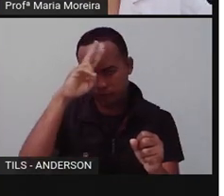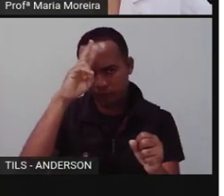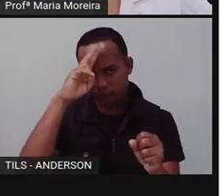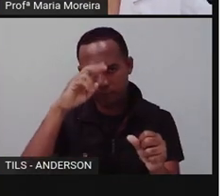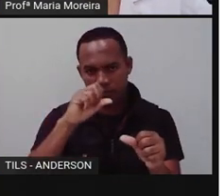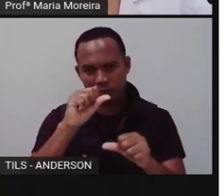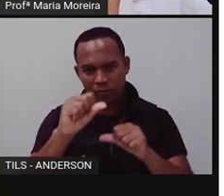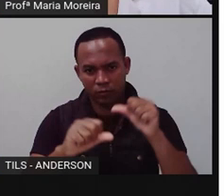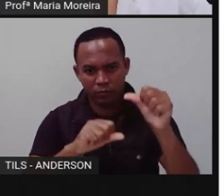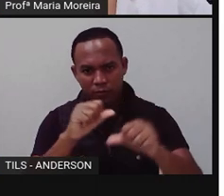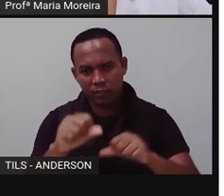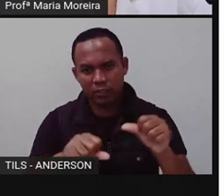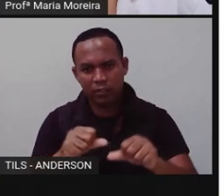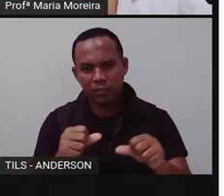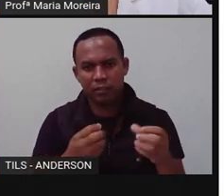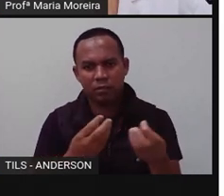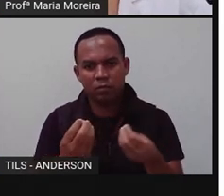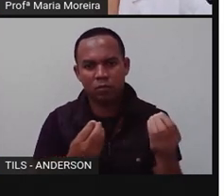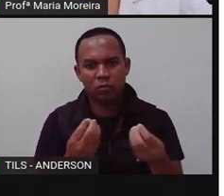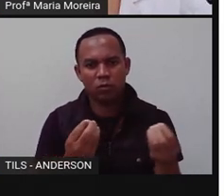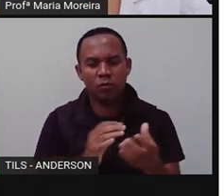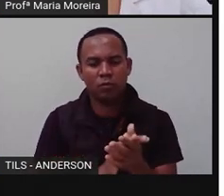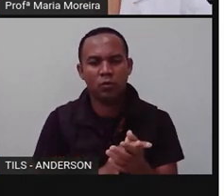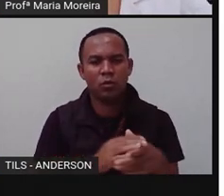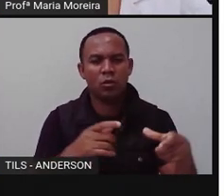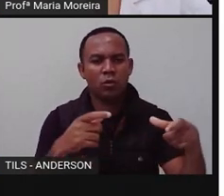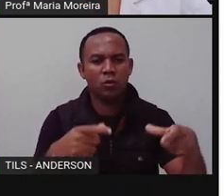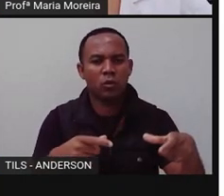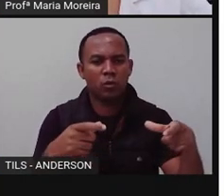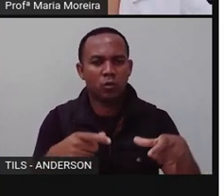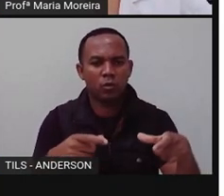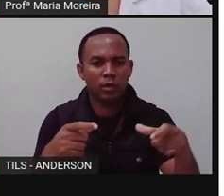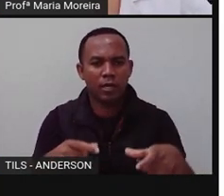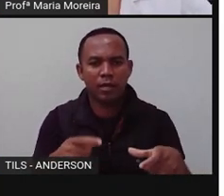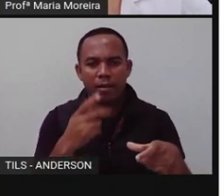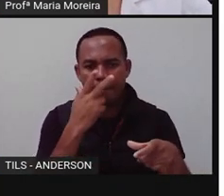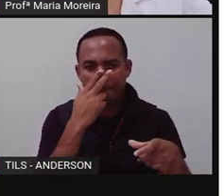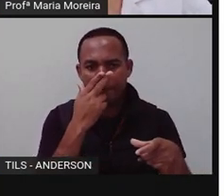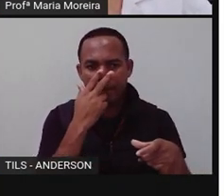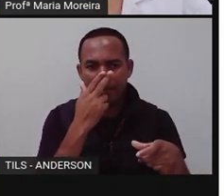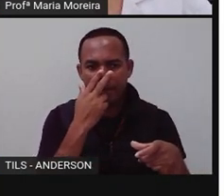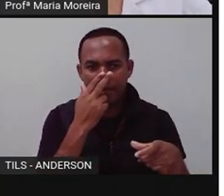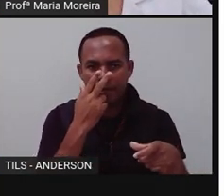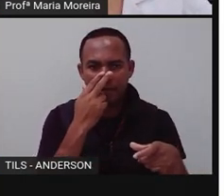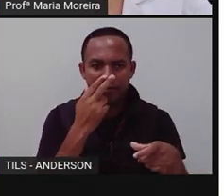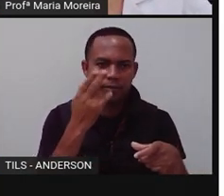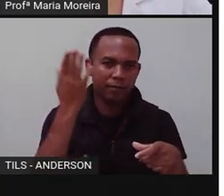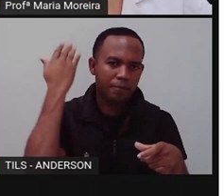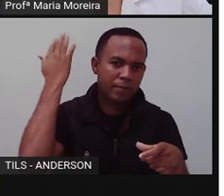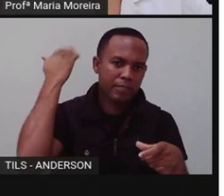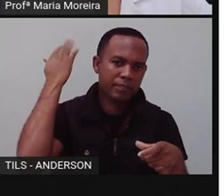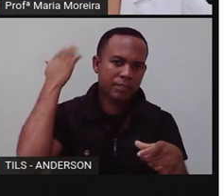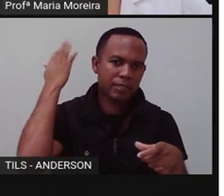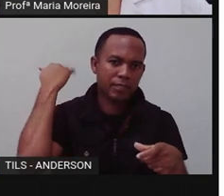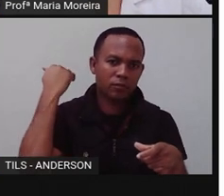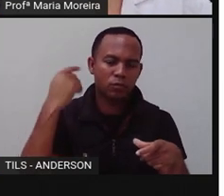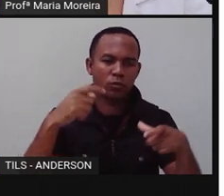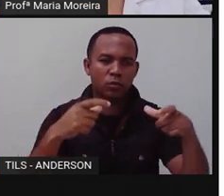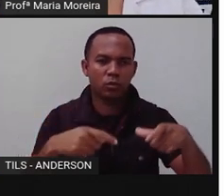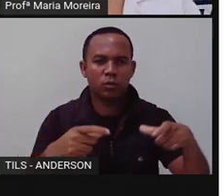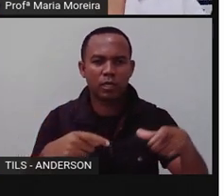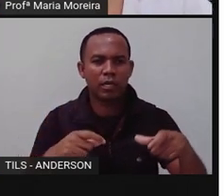meio ambiente? Pronto. Esse local e nada mais se parece com o antigo ambiente em que ele vivia.